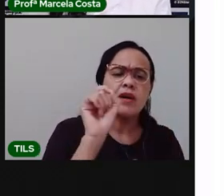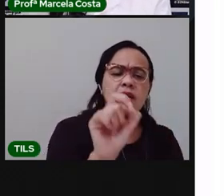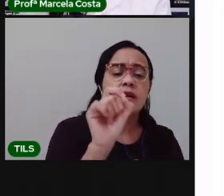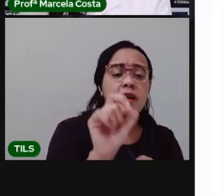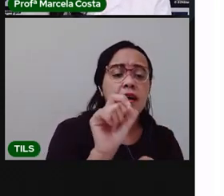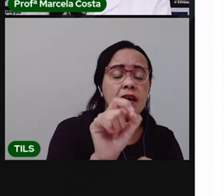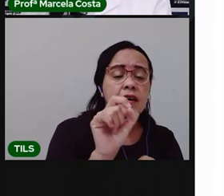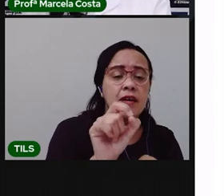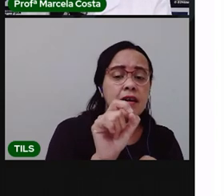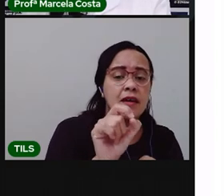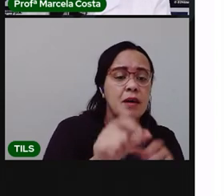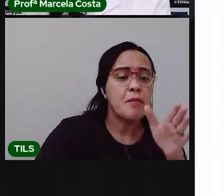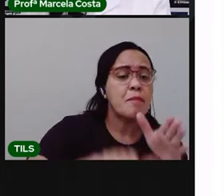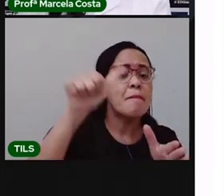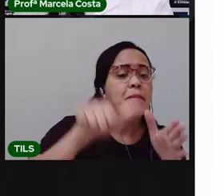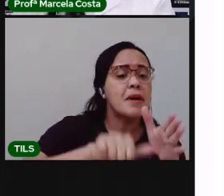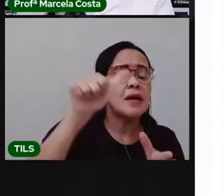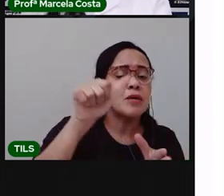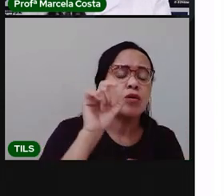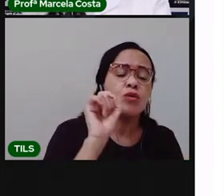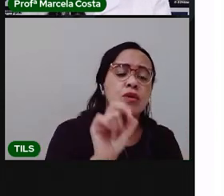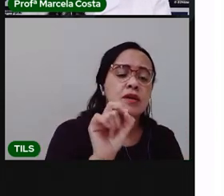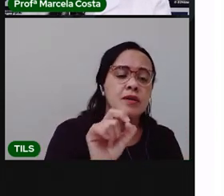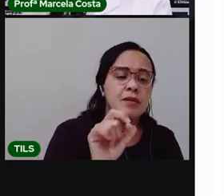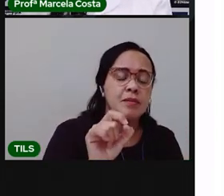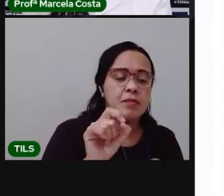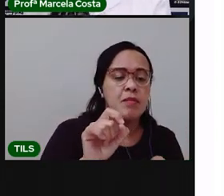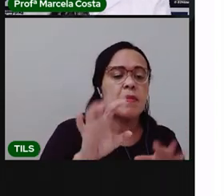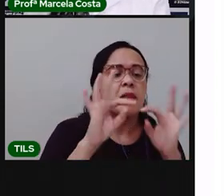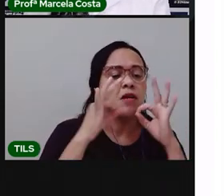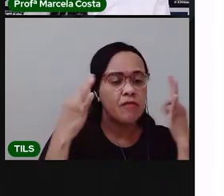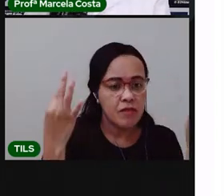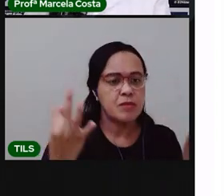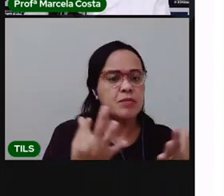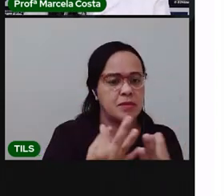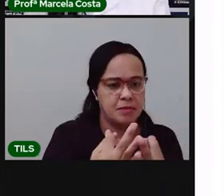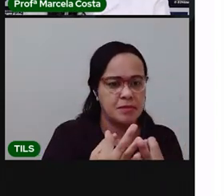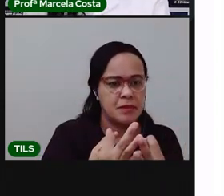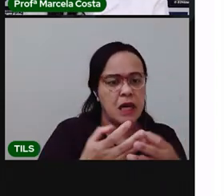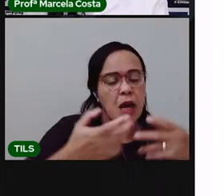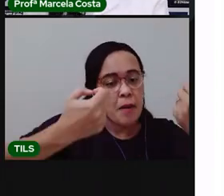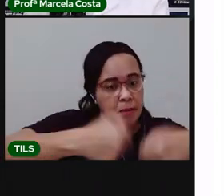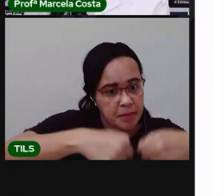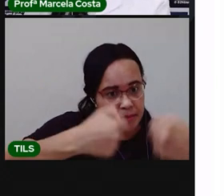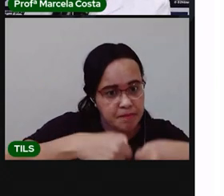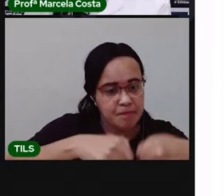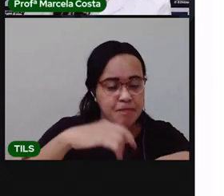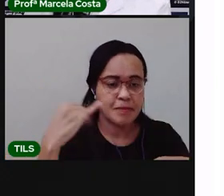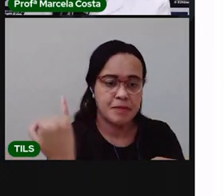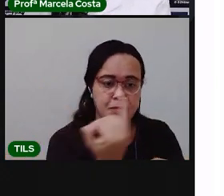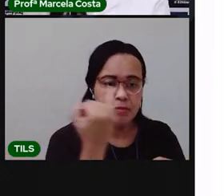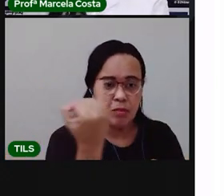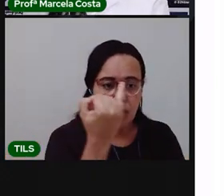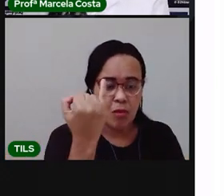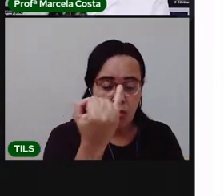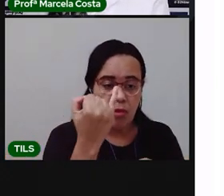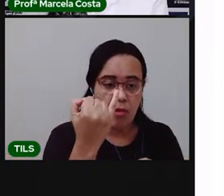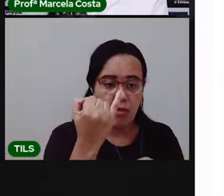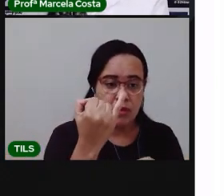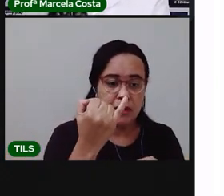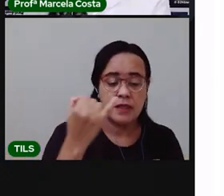E eles são importantes para a gente conviver bem em sociedade, conviver com harmonia, com respeito.